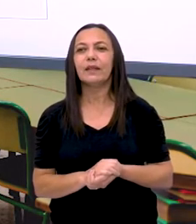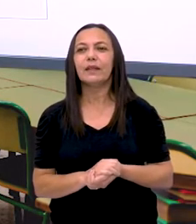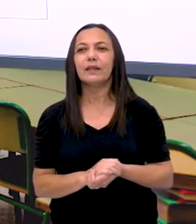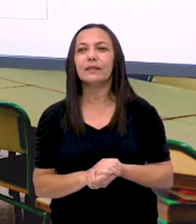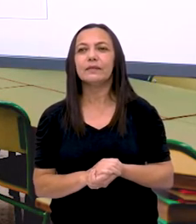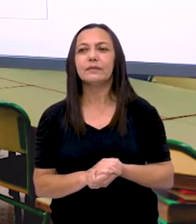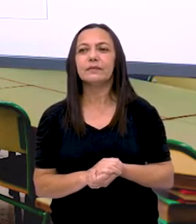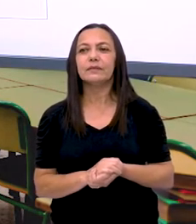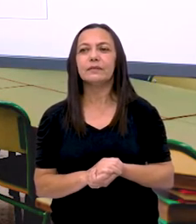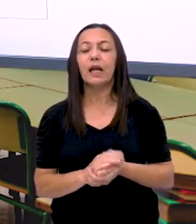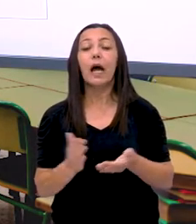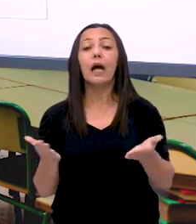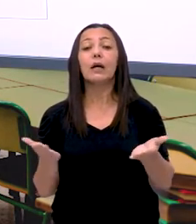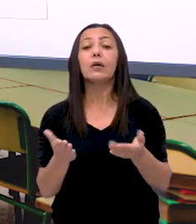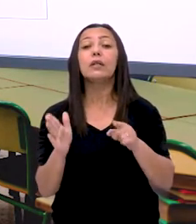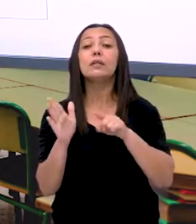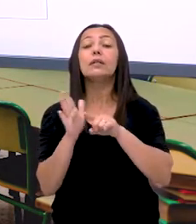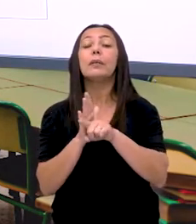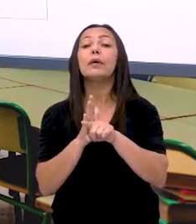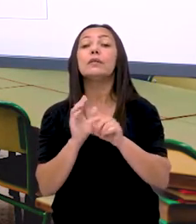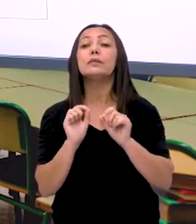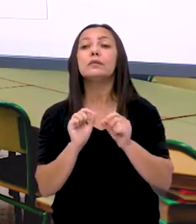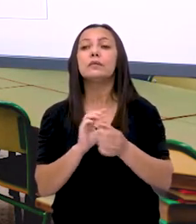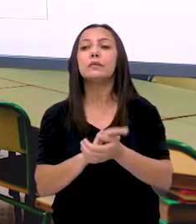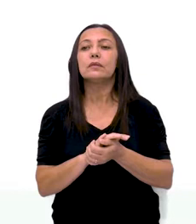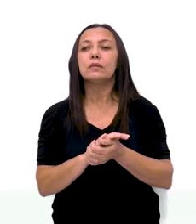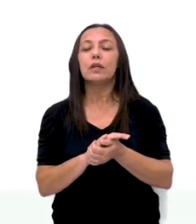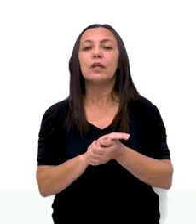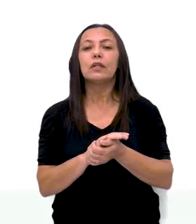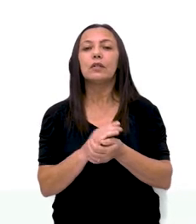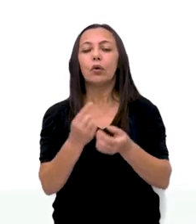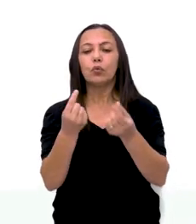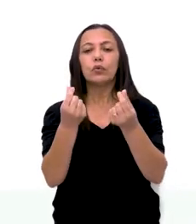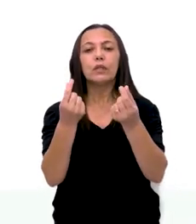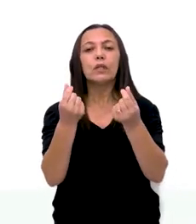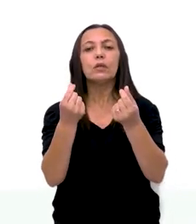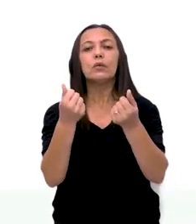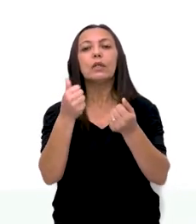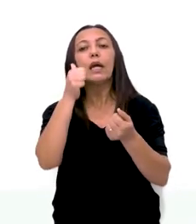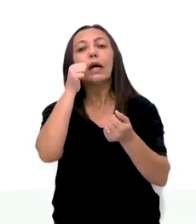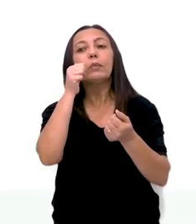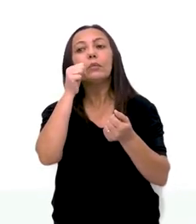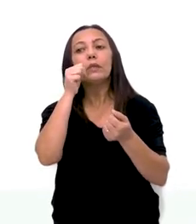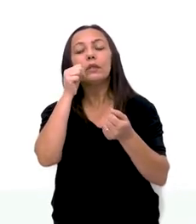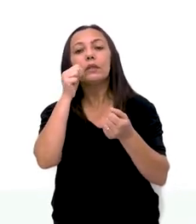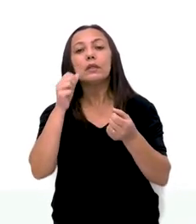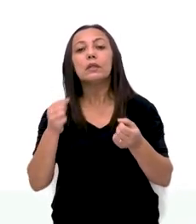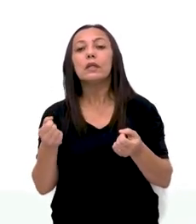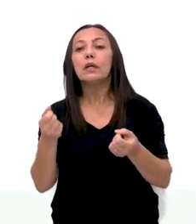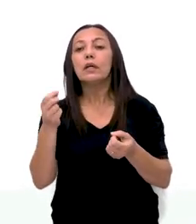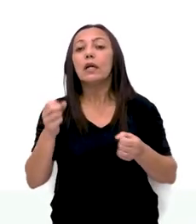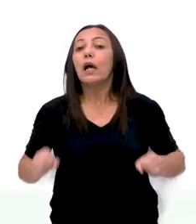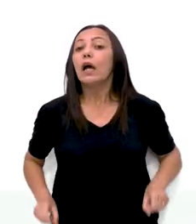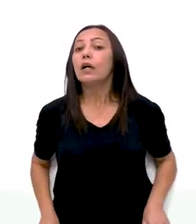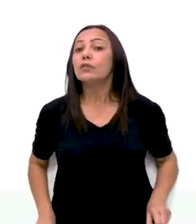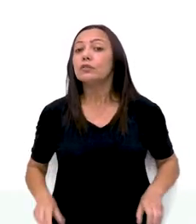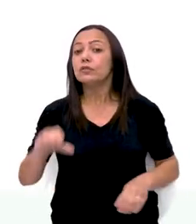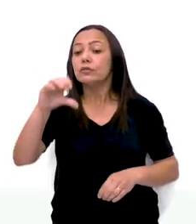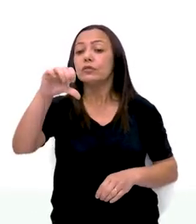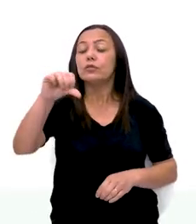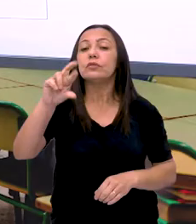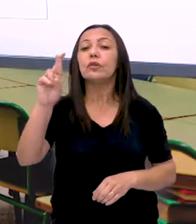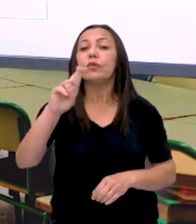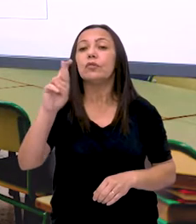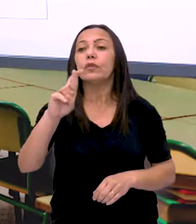Questão? Agora. Então, o valor das comprinhas de Marina? Nove reais.